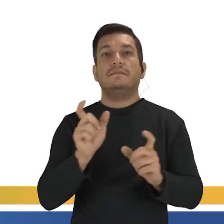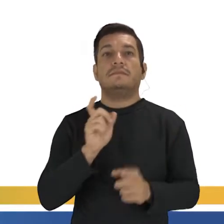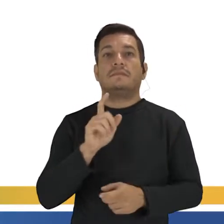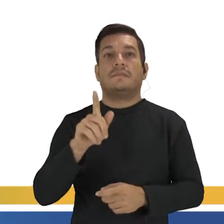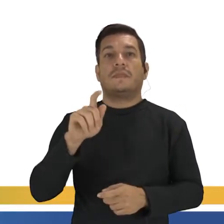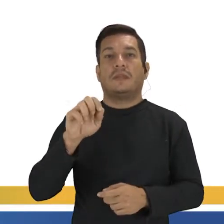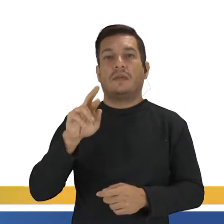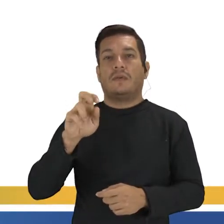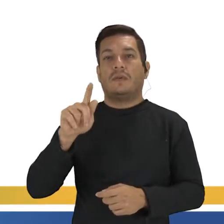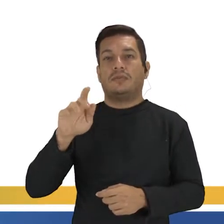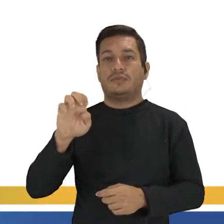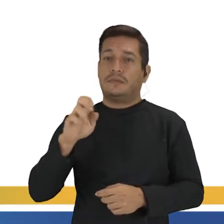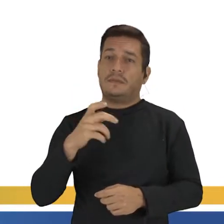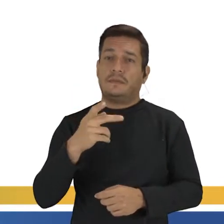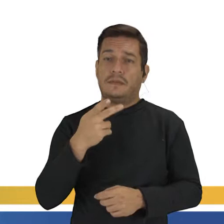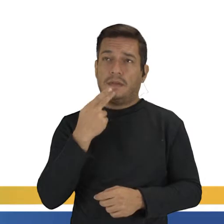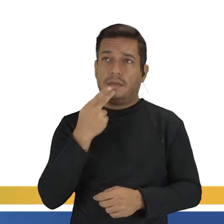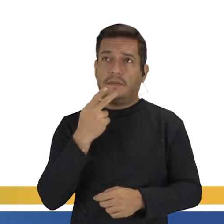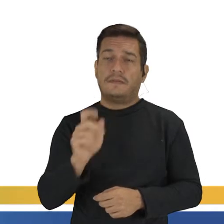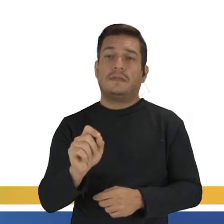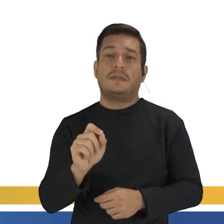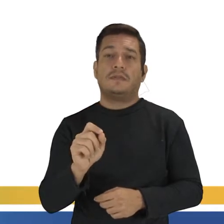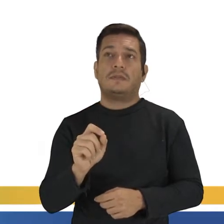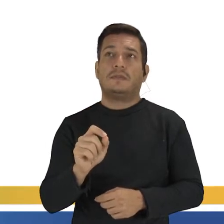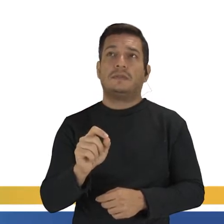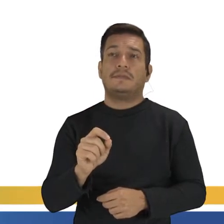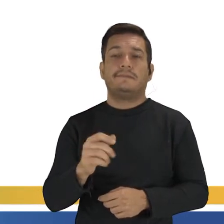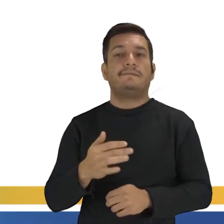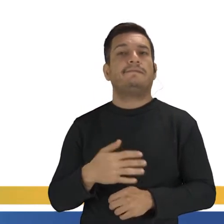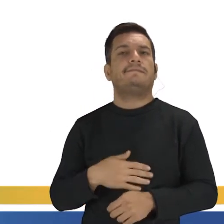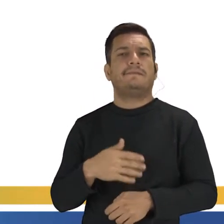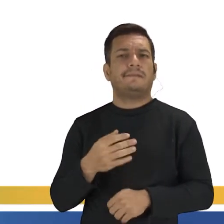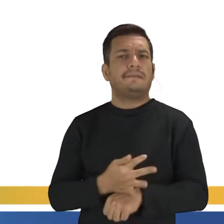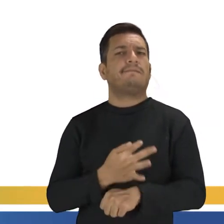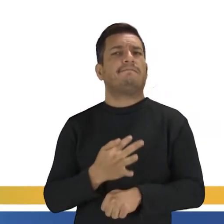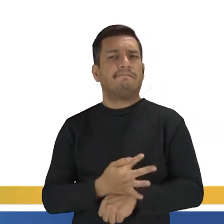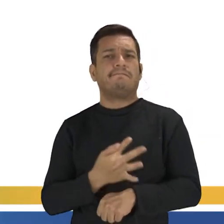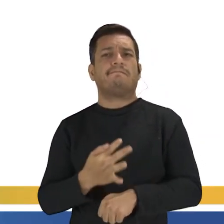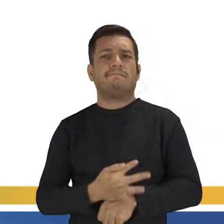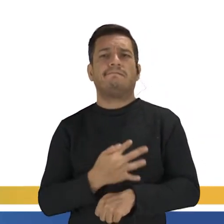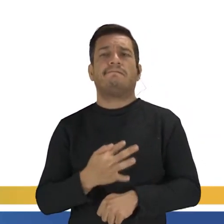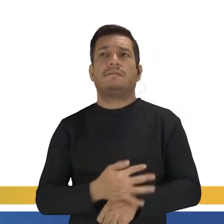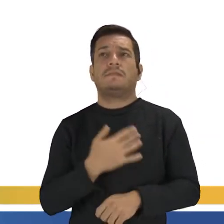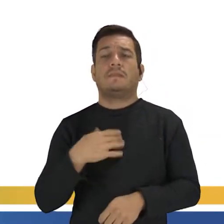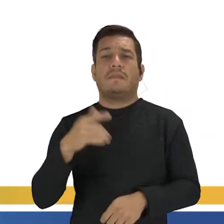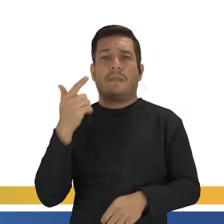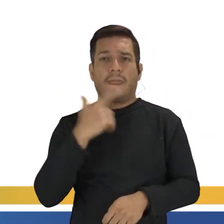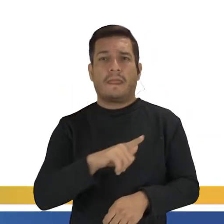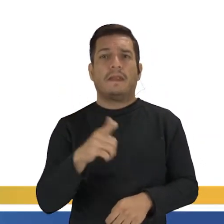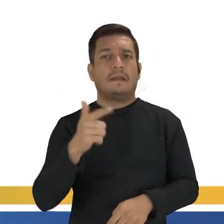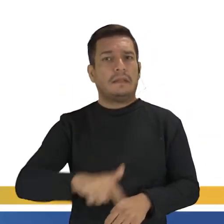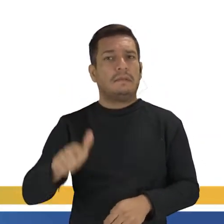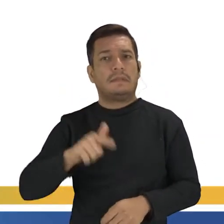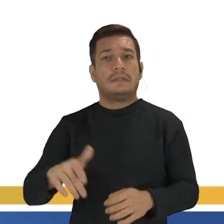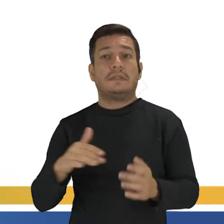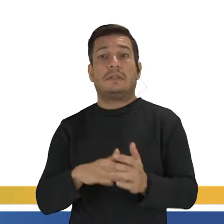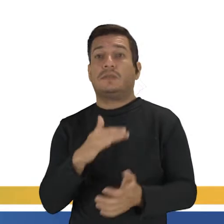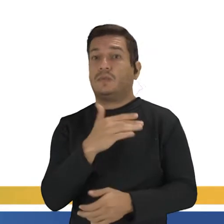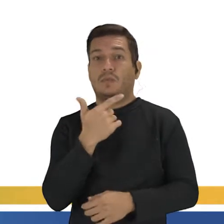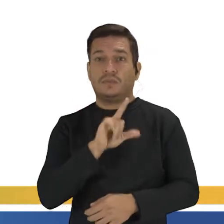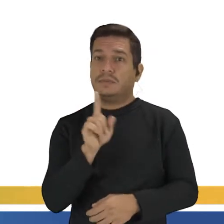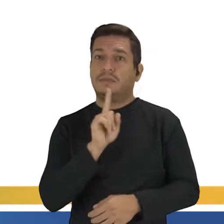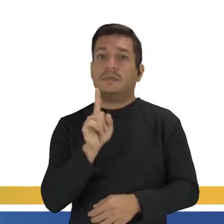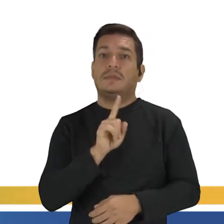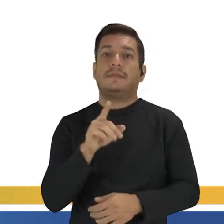Floyd, ele insistentemente, né? Ele repete até não conseguir mais, de